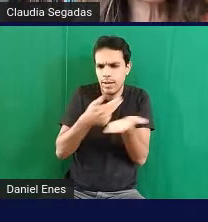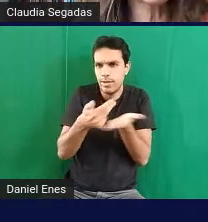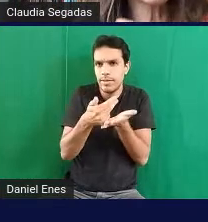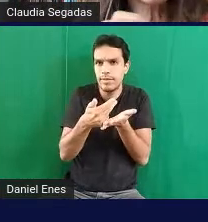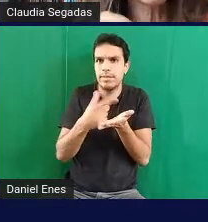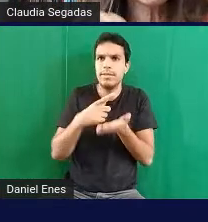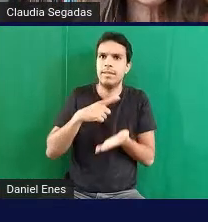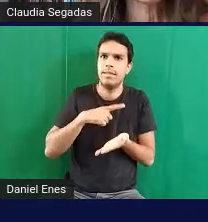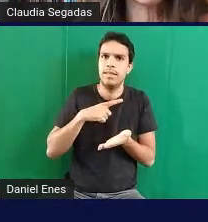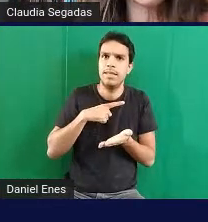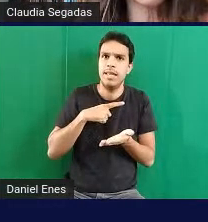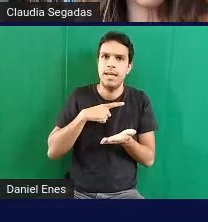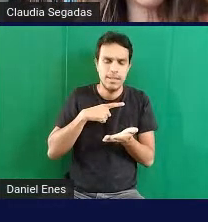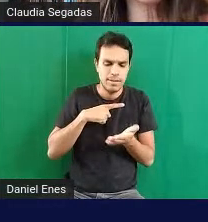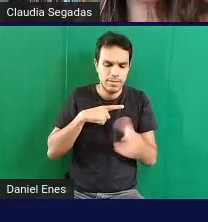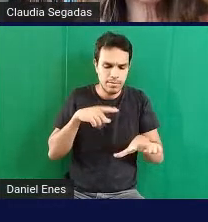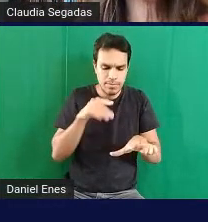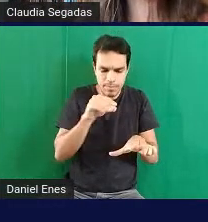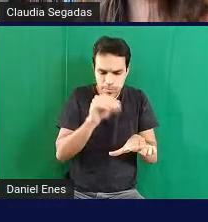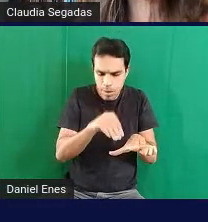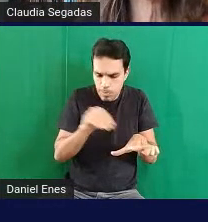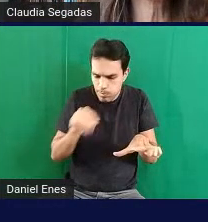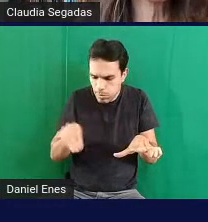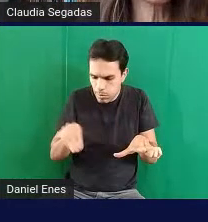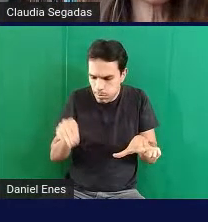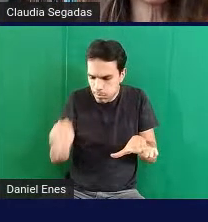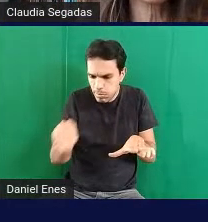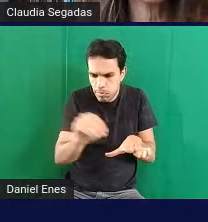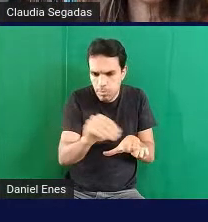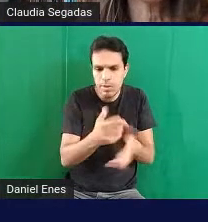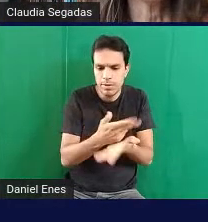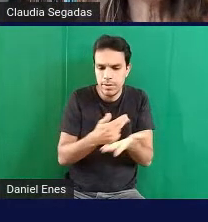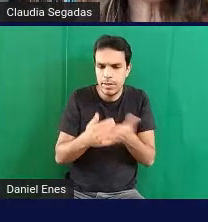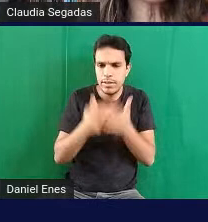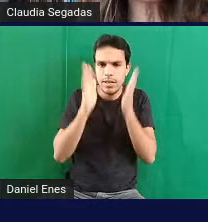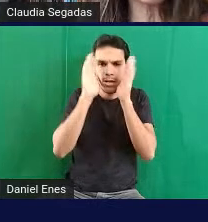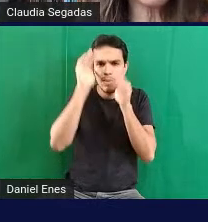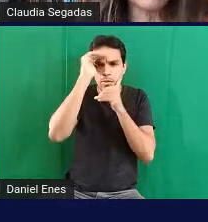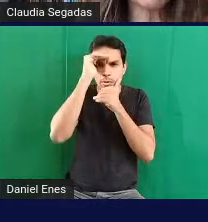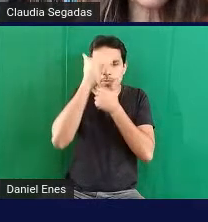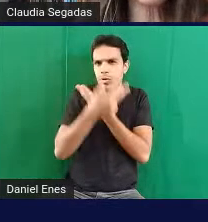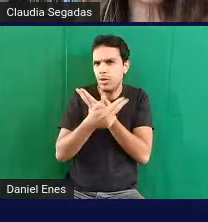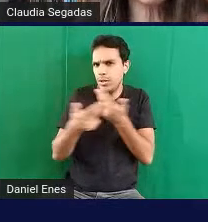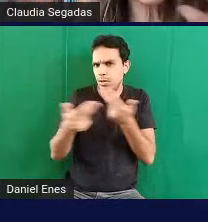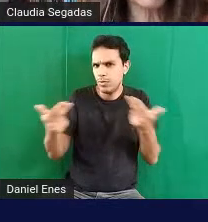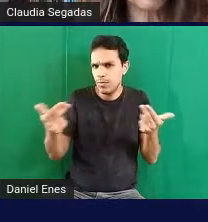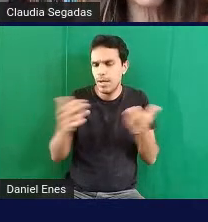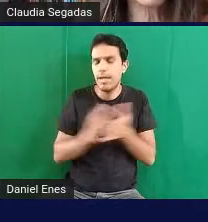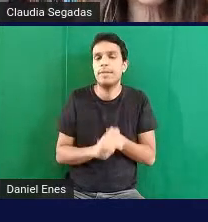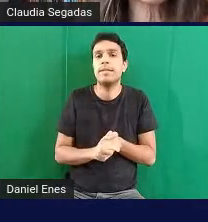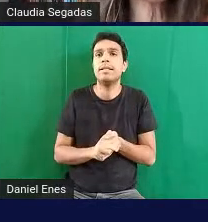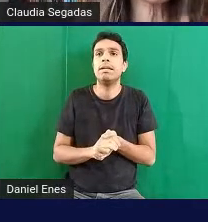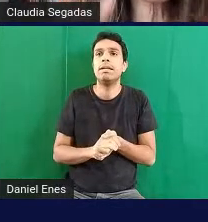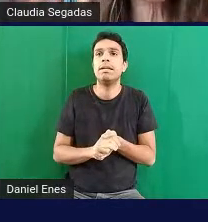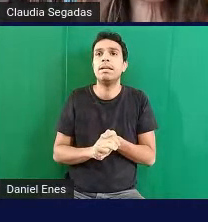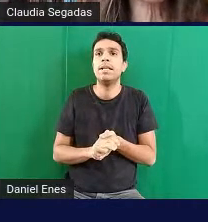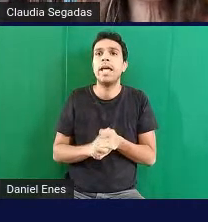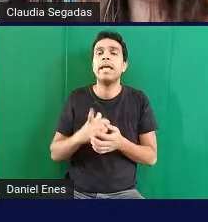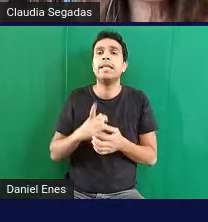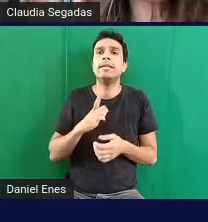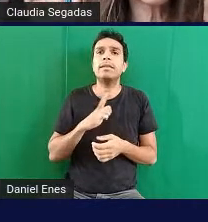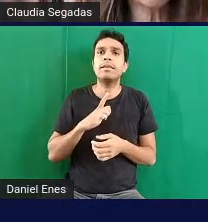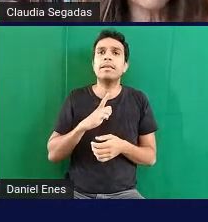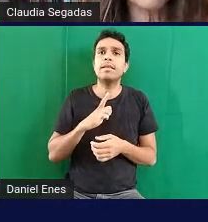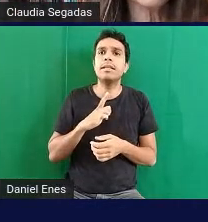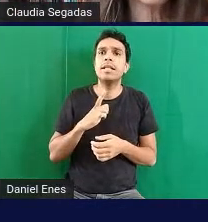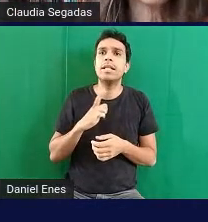desenhados em cada um desses papéis amarelos aí que está sobre a mesa e coloca também na mesa vários sólidos aí faz